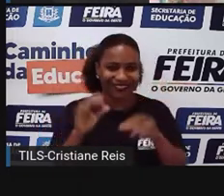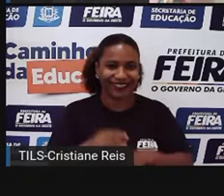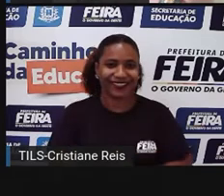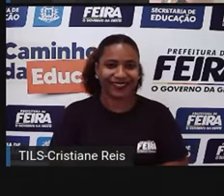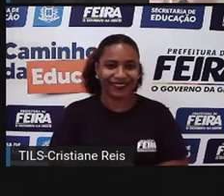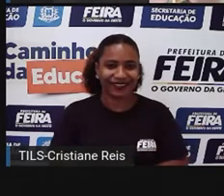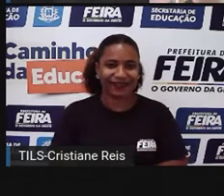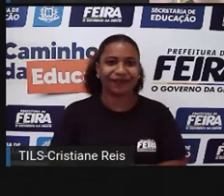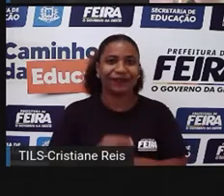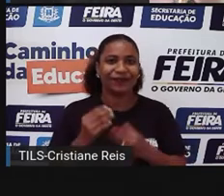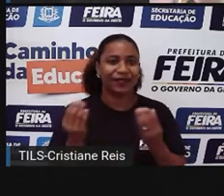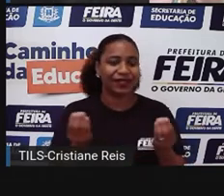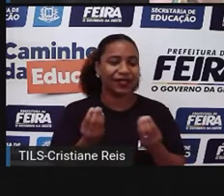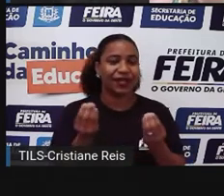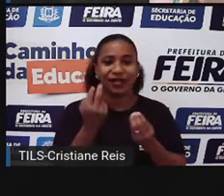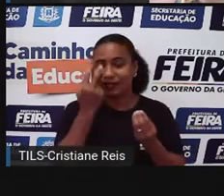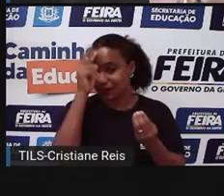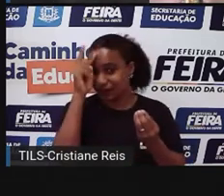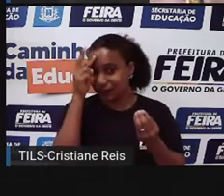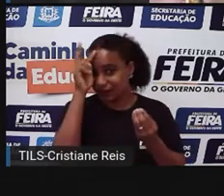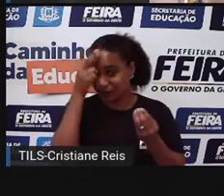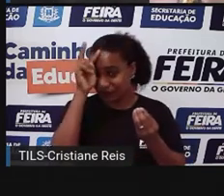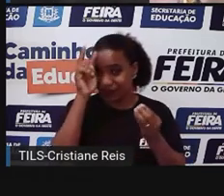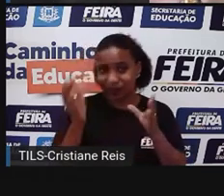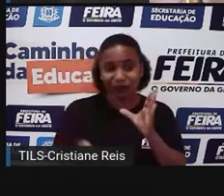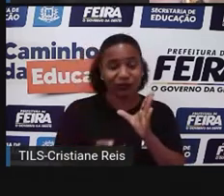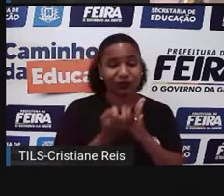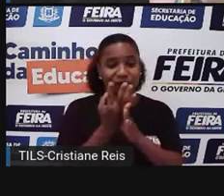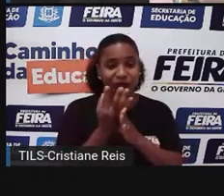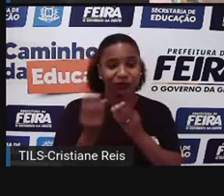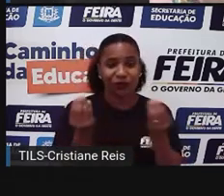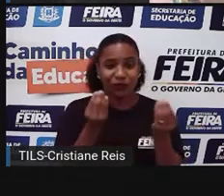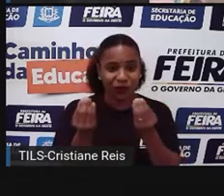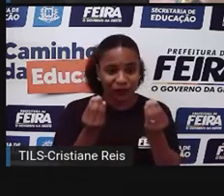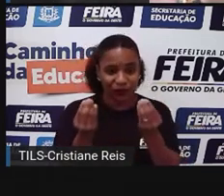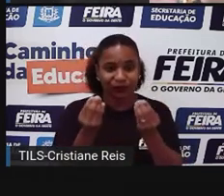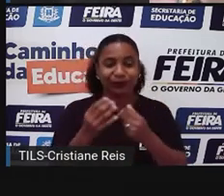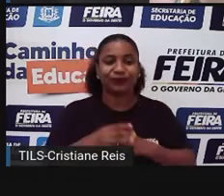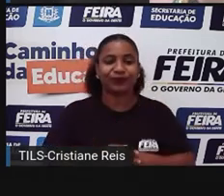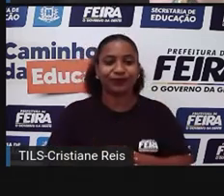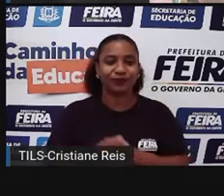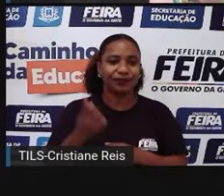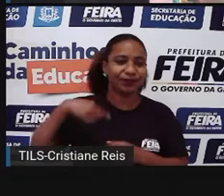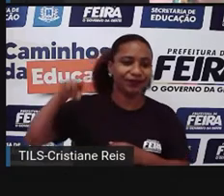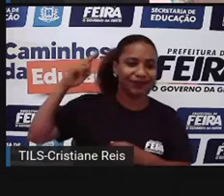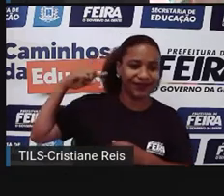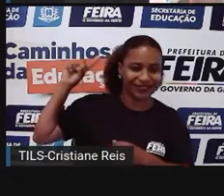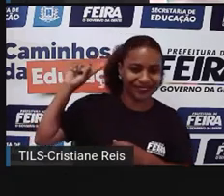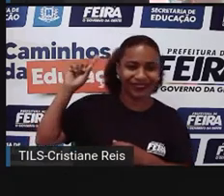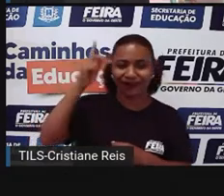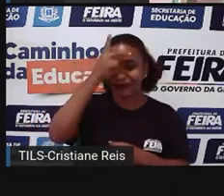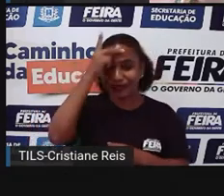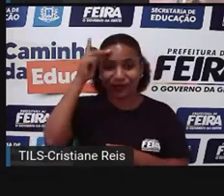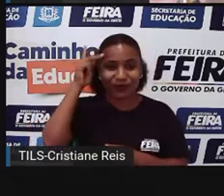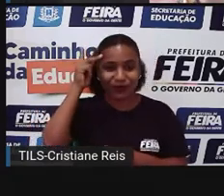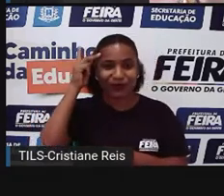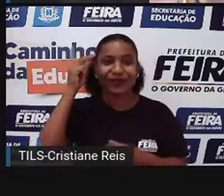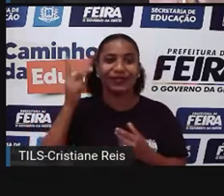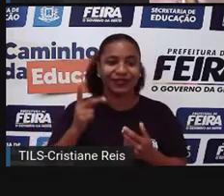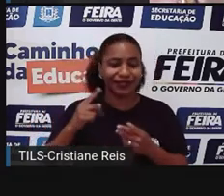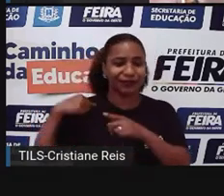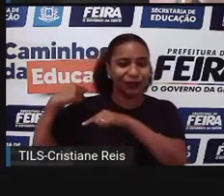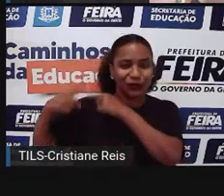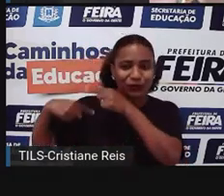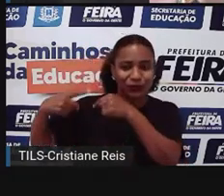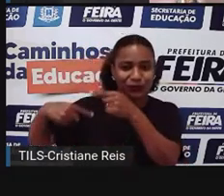Como surgiram as histórias, né? Eu falei que surgiram com o próprio homem, na época da caverna, lá, que ele se reunia em